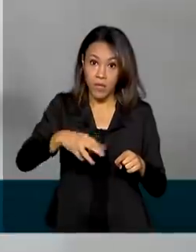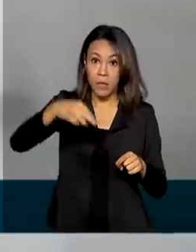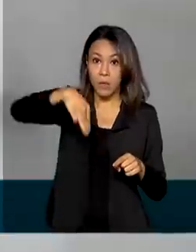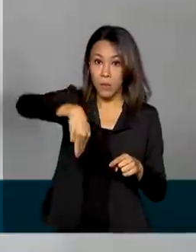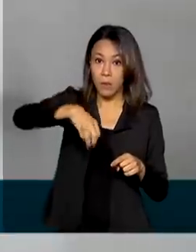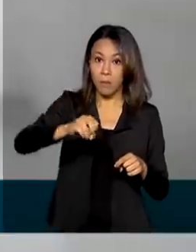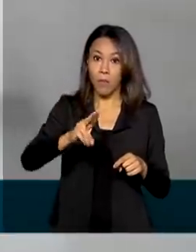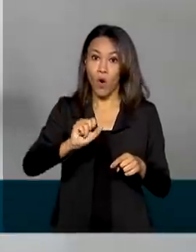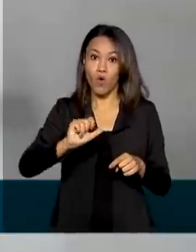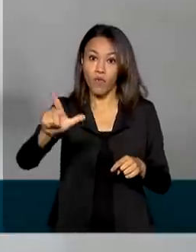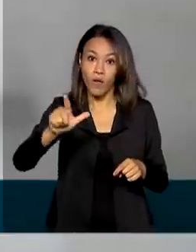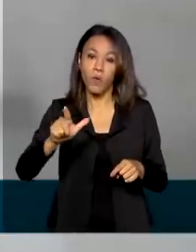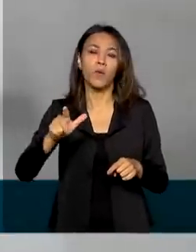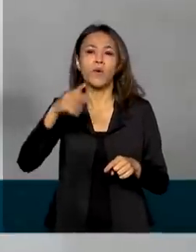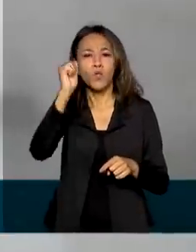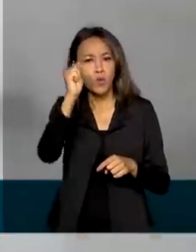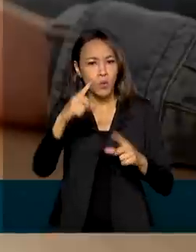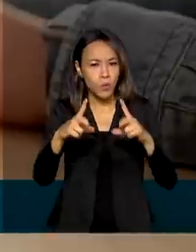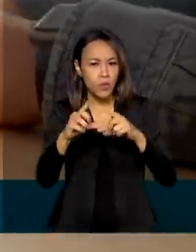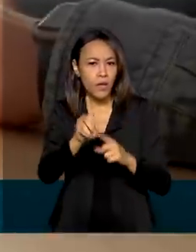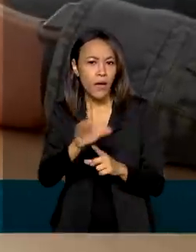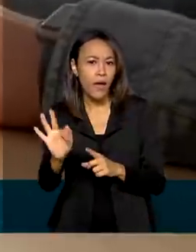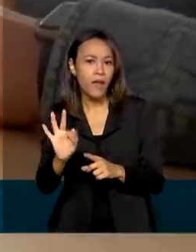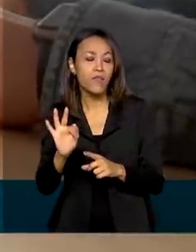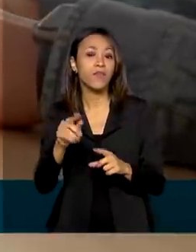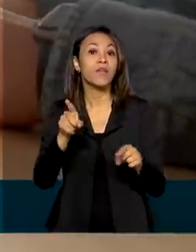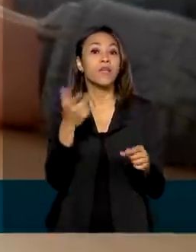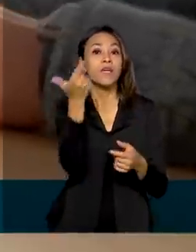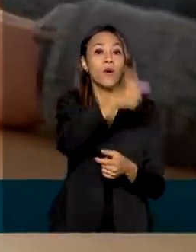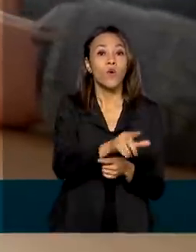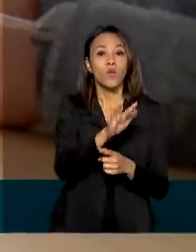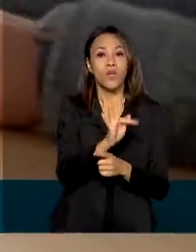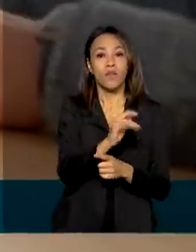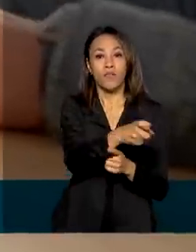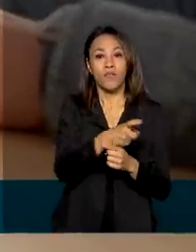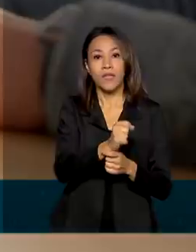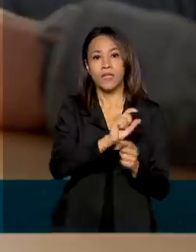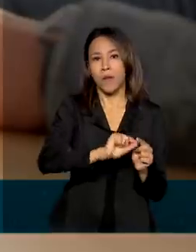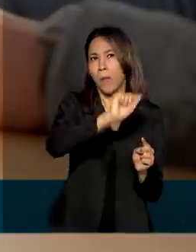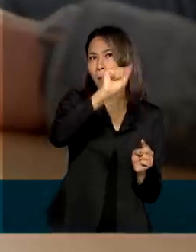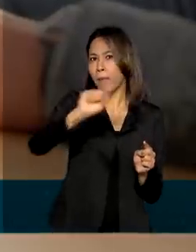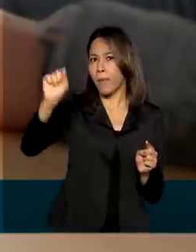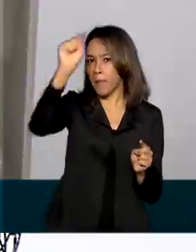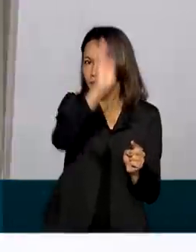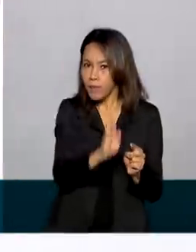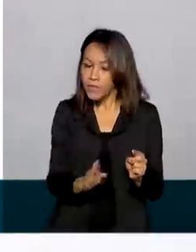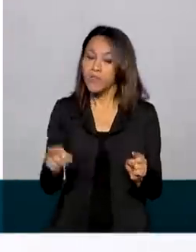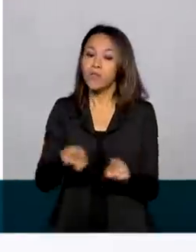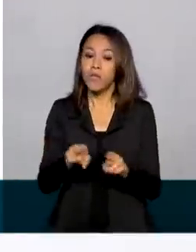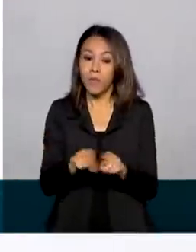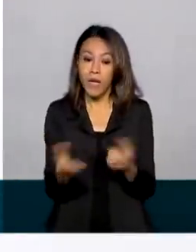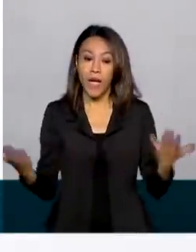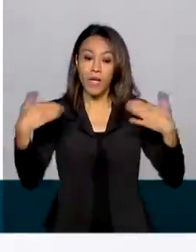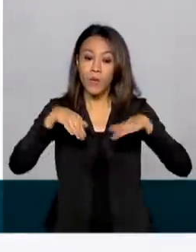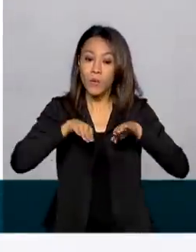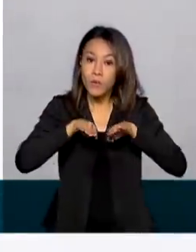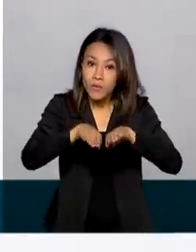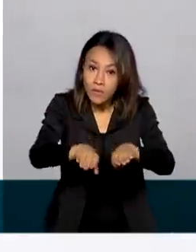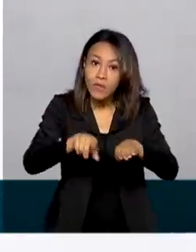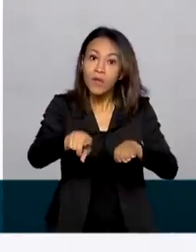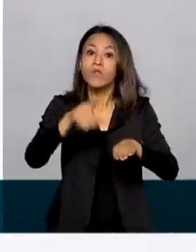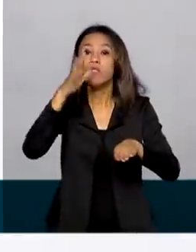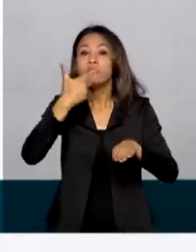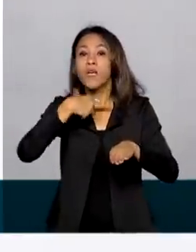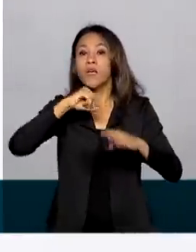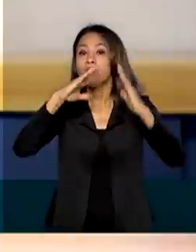e fixa no restante do Brasil. A nova internet também vai permitir a inclusão digital de moradores da região